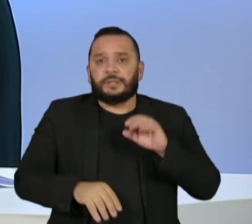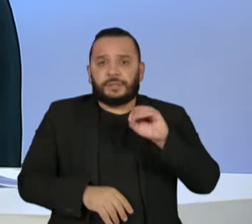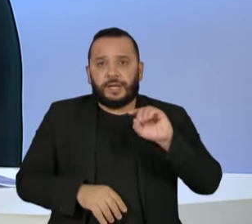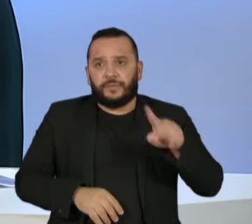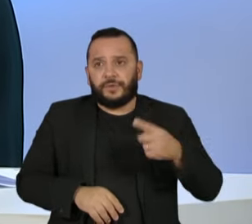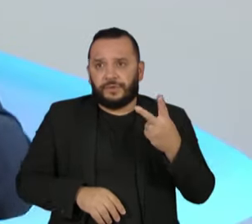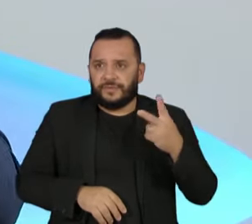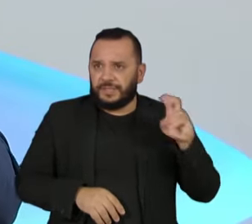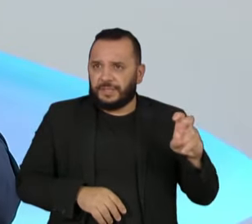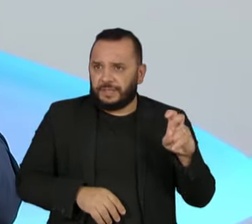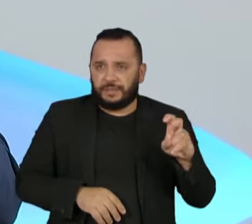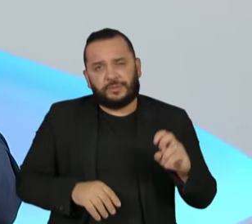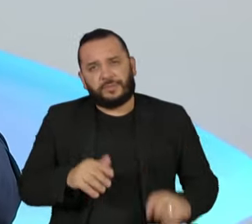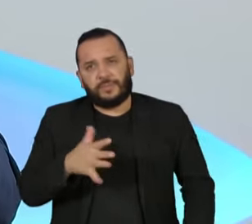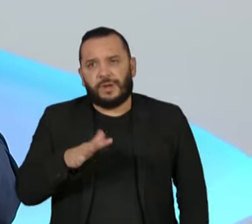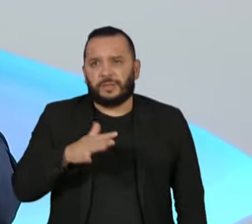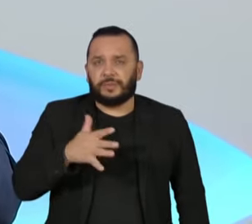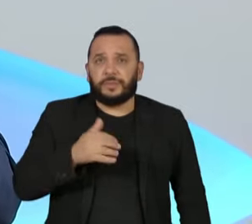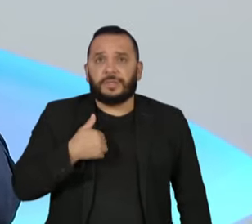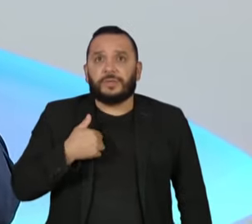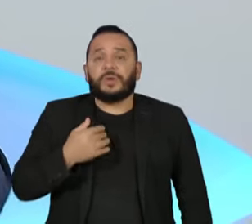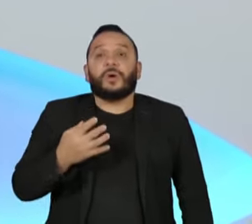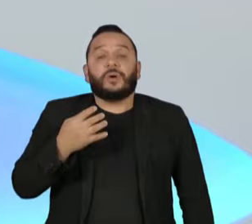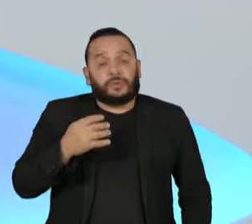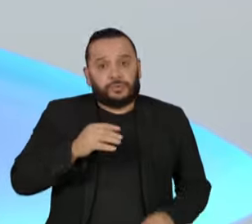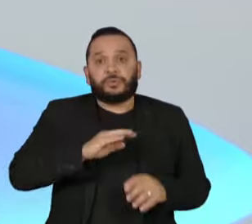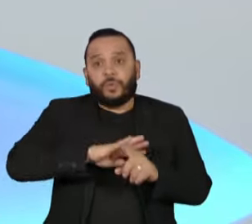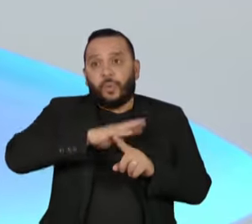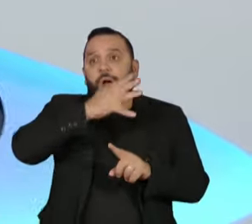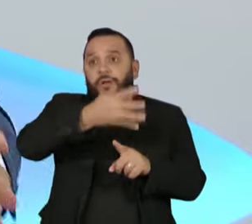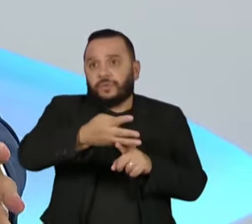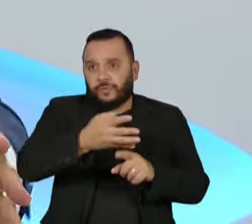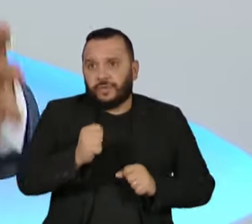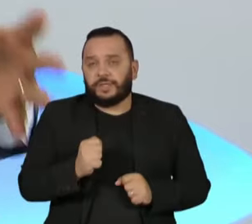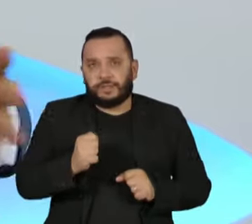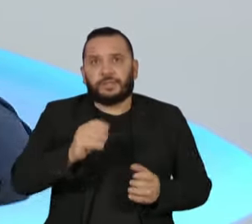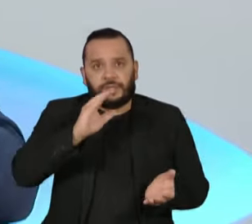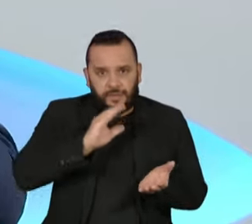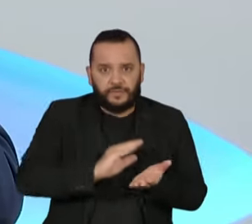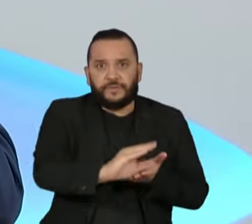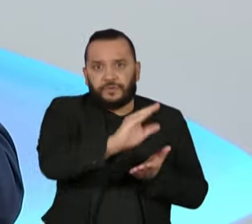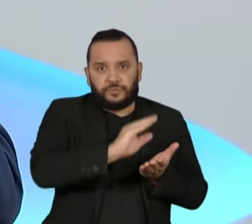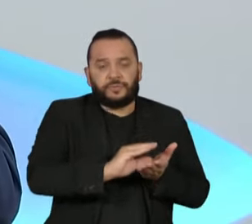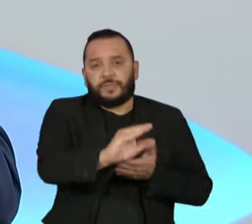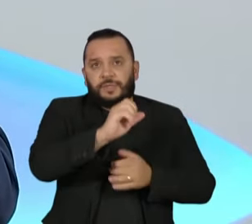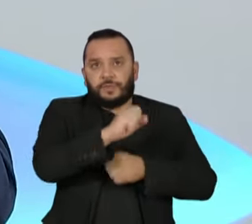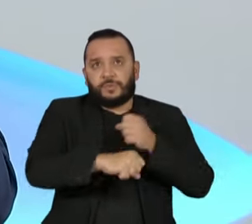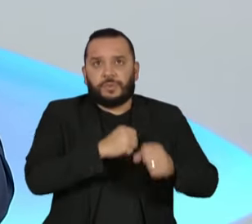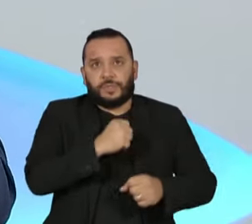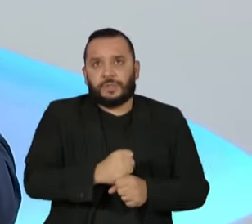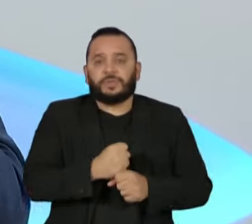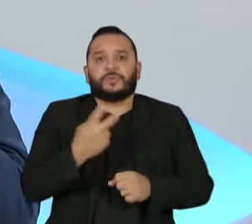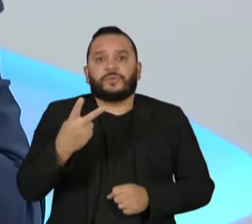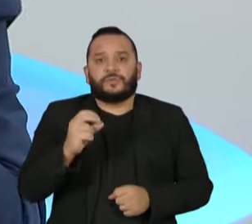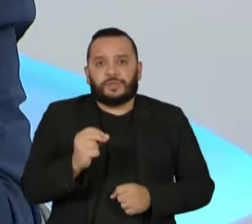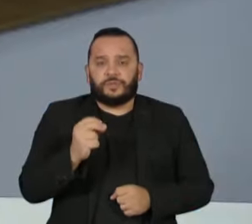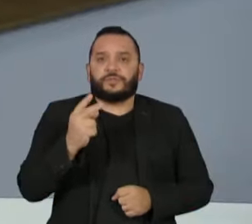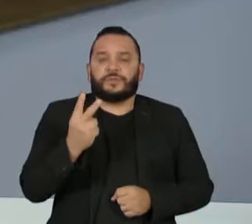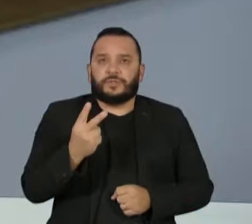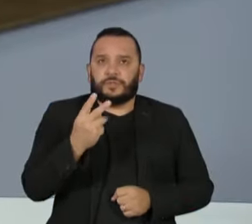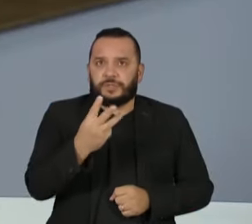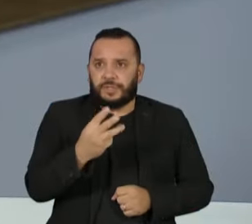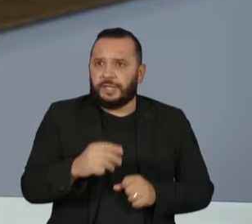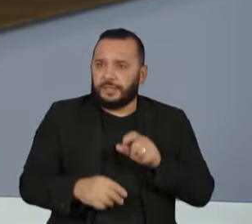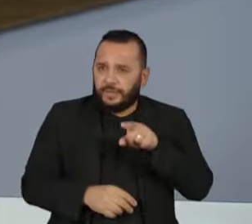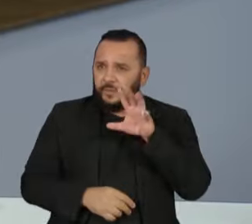a gente subir aí aproximadamente 4 vezes para investimento no ano de 2023. Eu vou